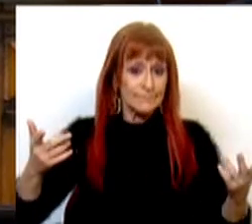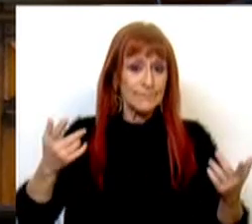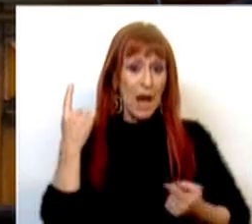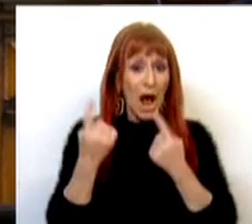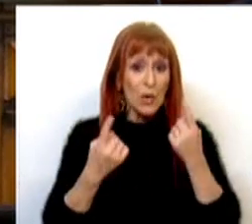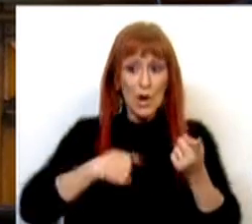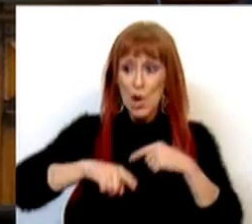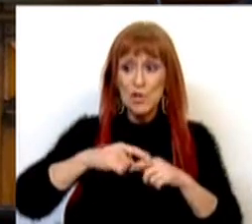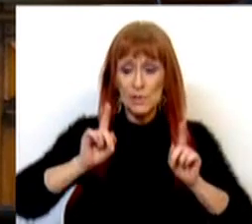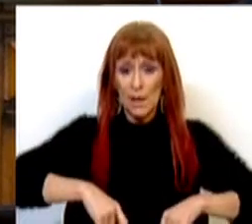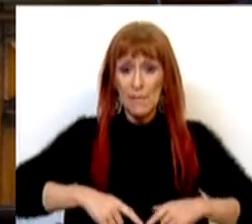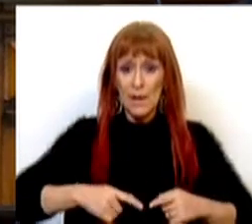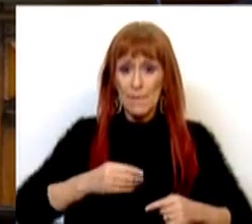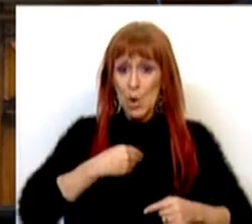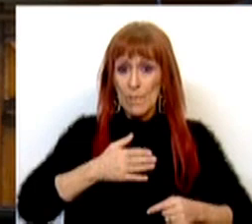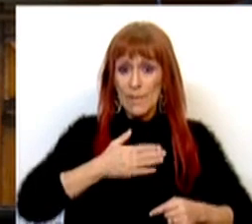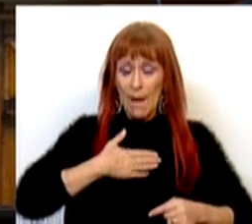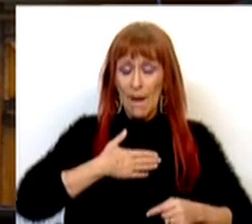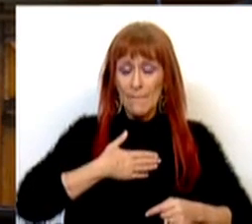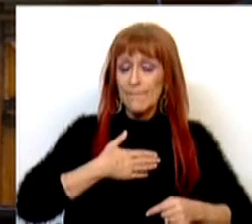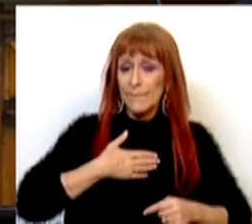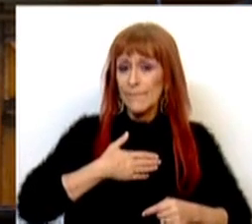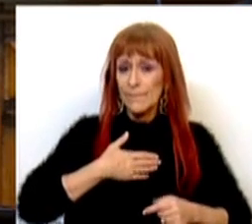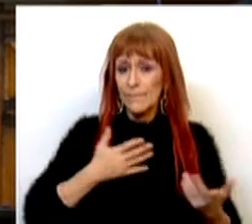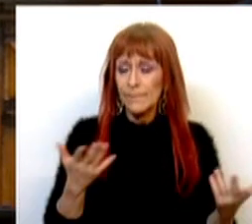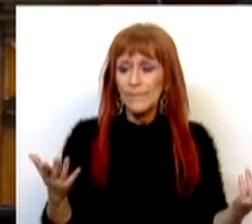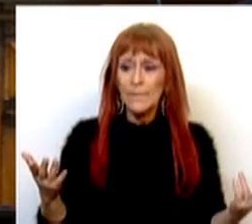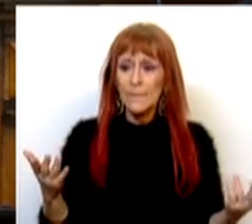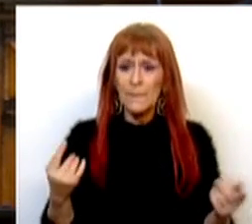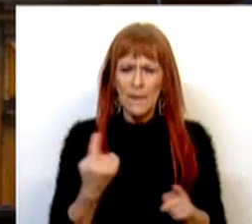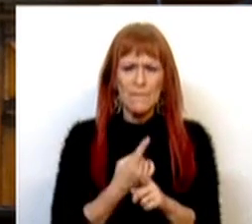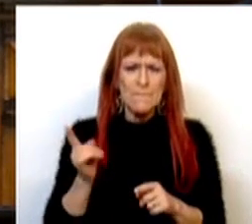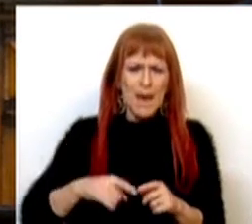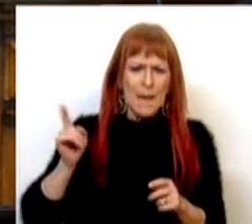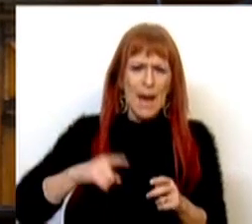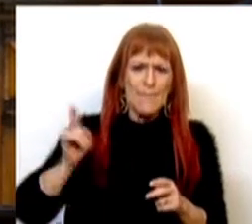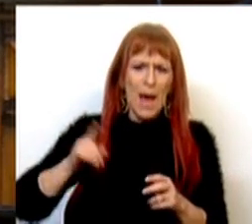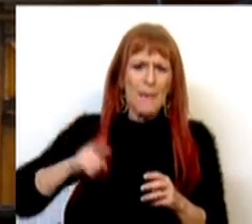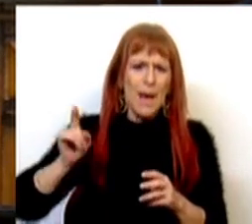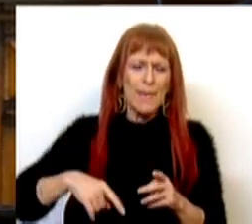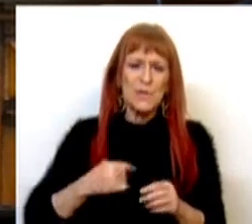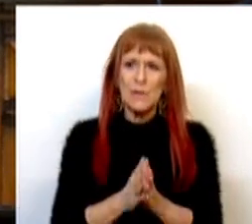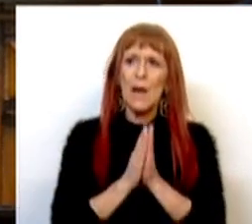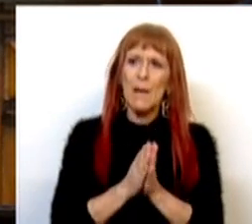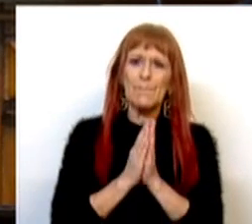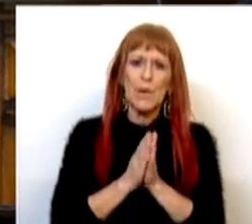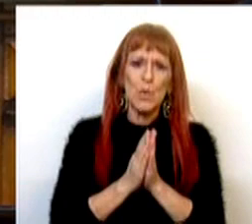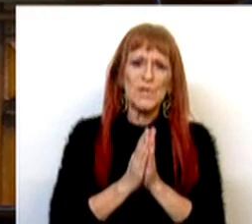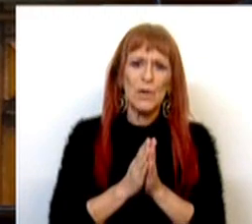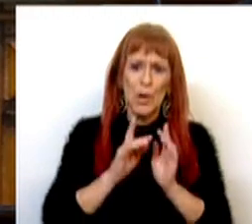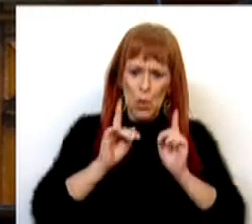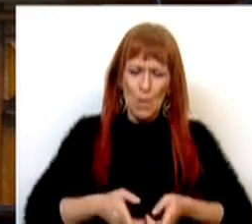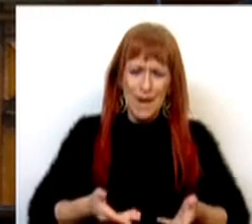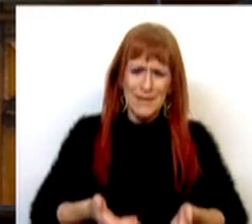é algo que a nós também nos preocupa e que várias vezes apelamos para que se